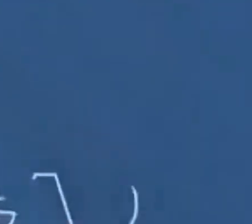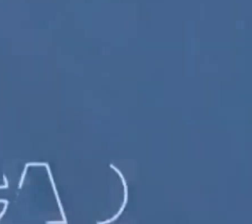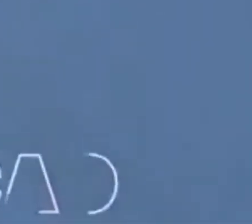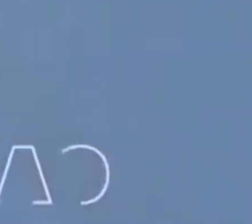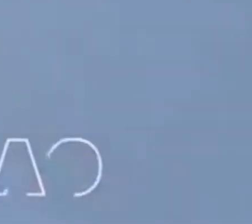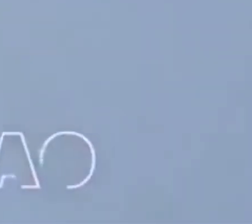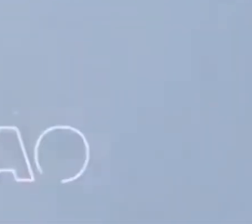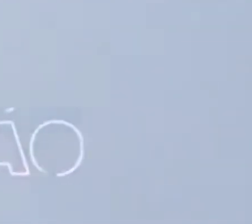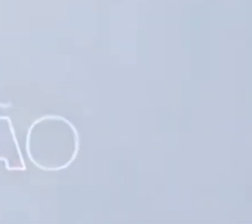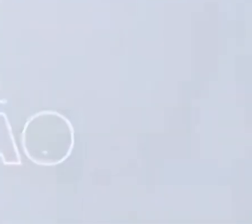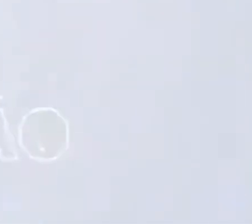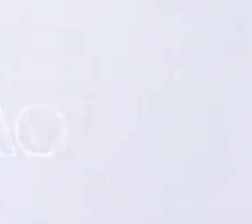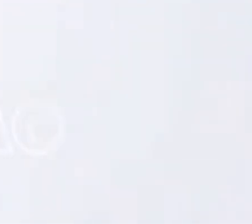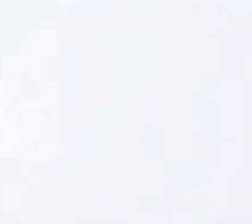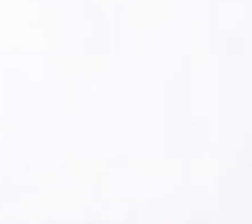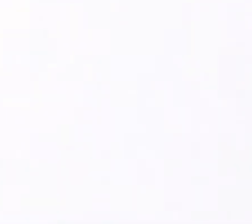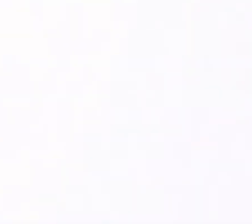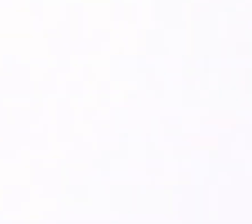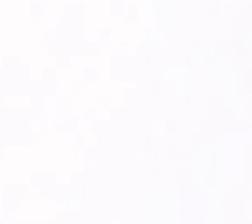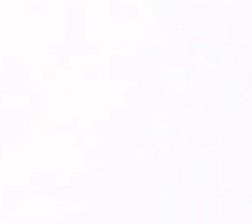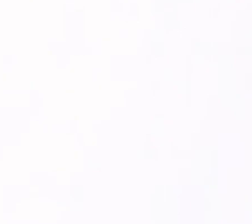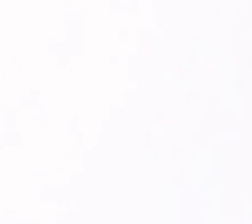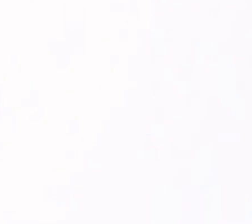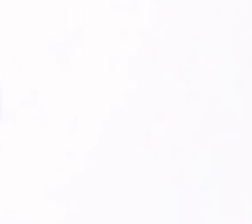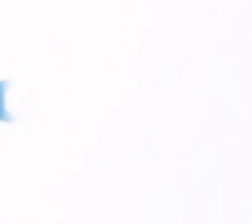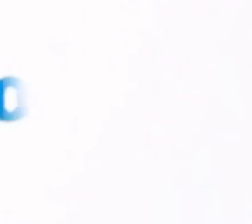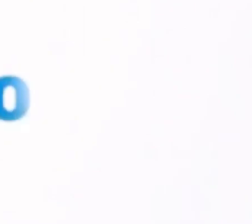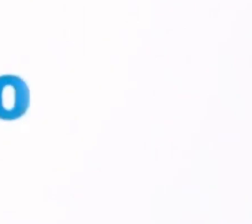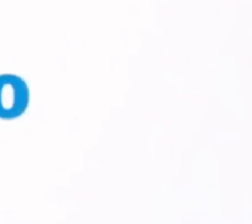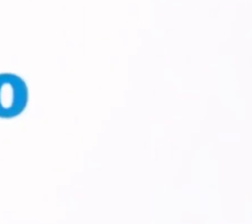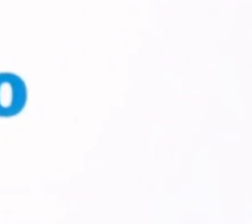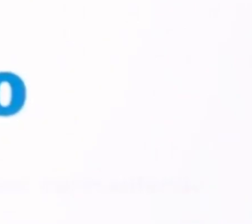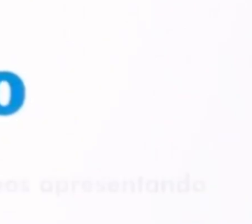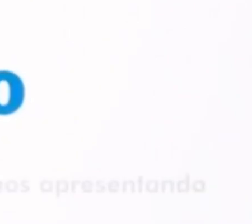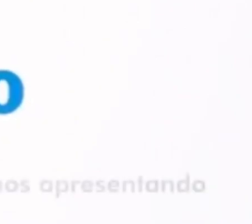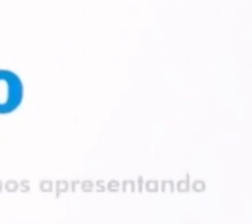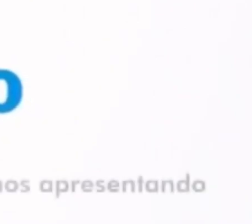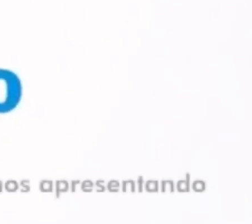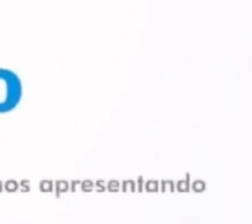Atenção, é do ensino você do ensino fundamental. Atenção, parte do Obrigado.